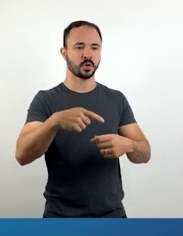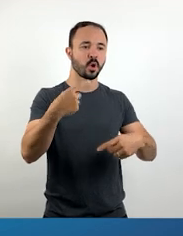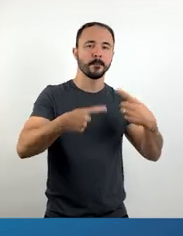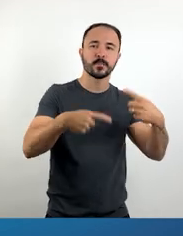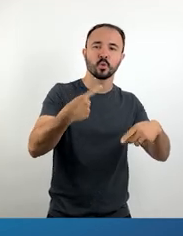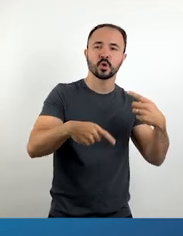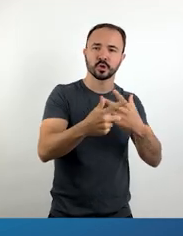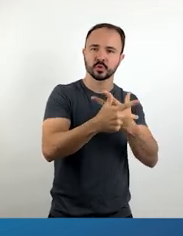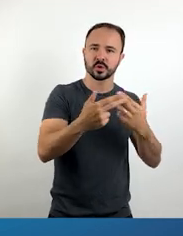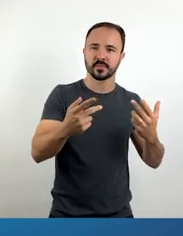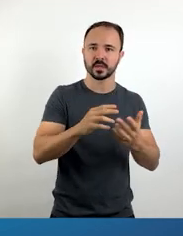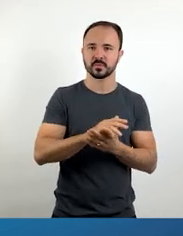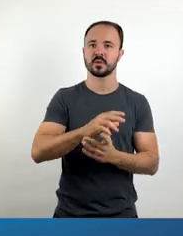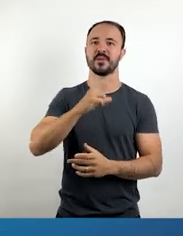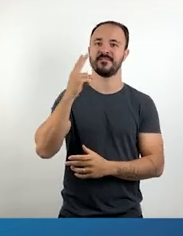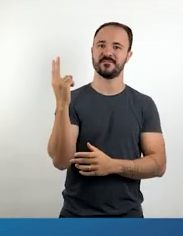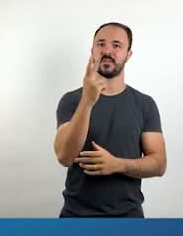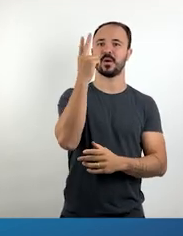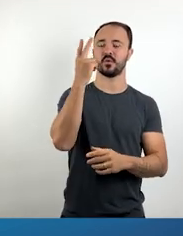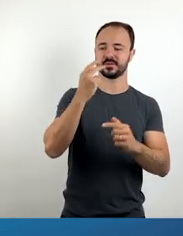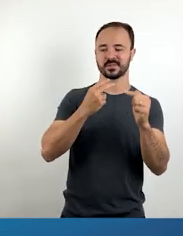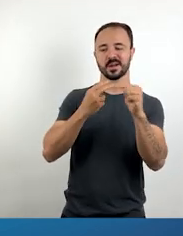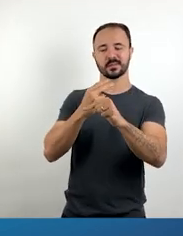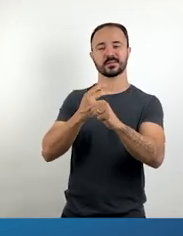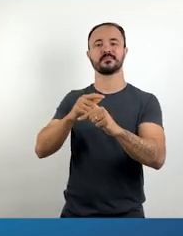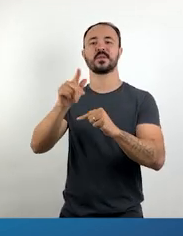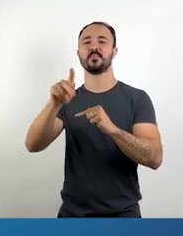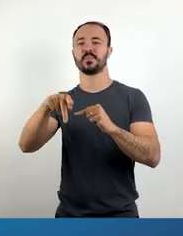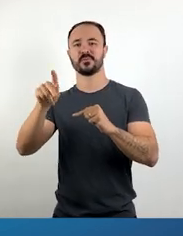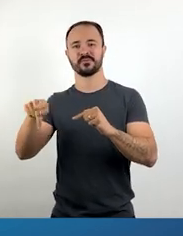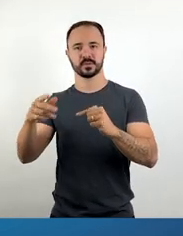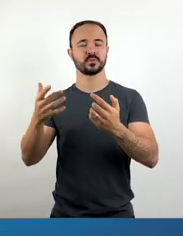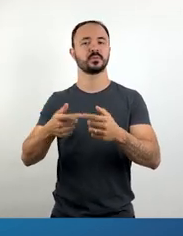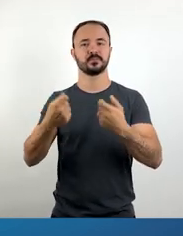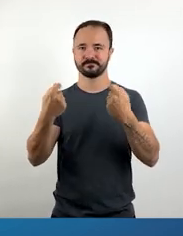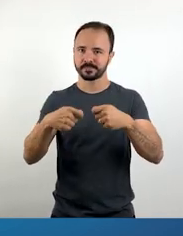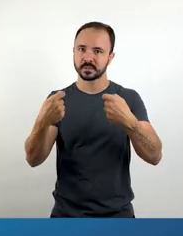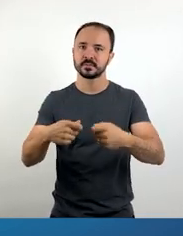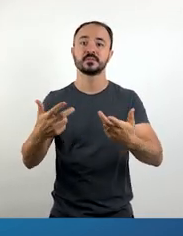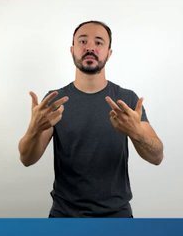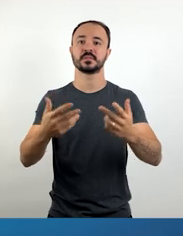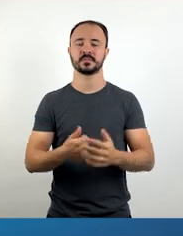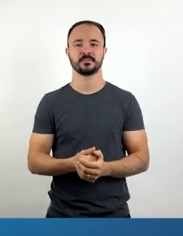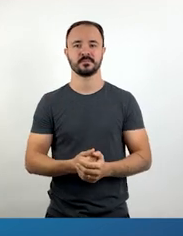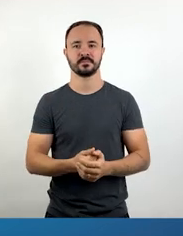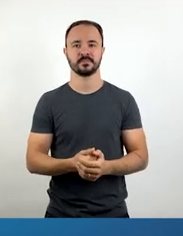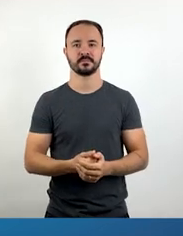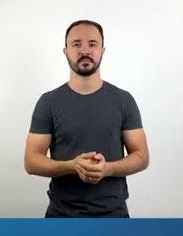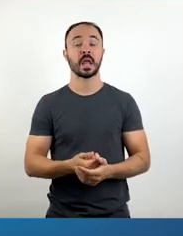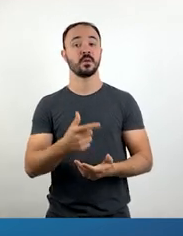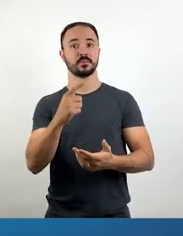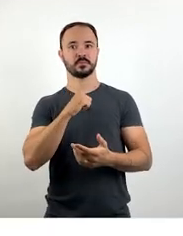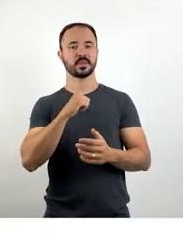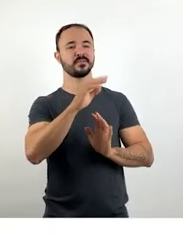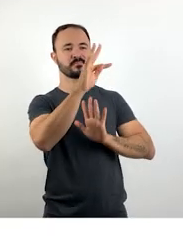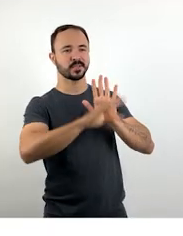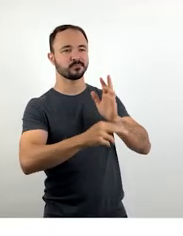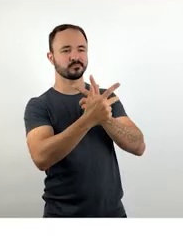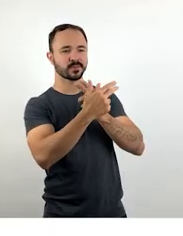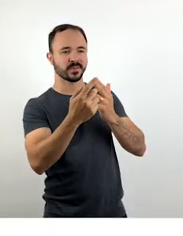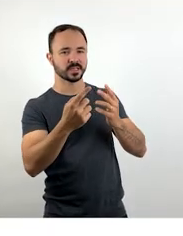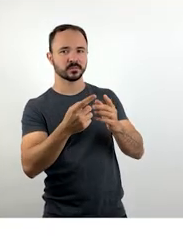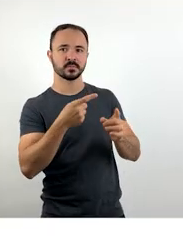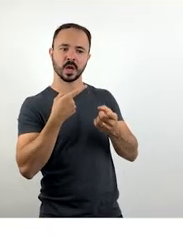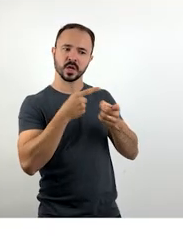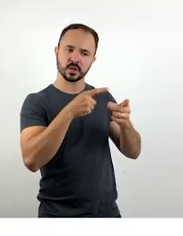trabalho daqueles que se dedicam ao ensino. Muitos dos seus cordéis, assim como esse, são também críticas sociais. Chegou